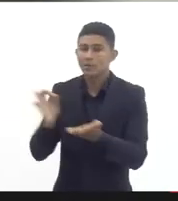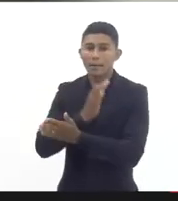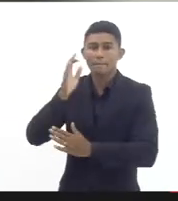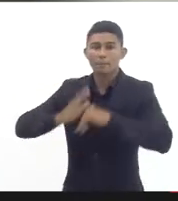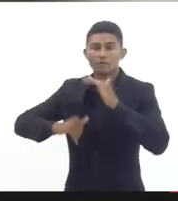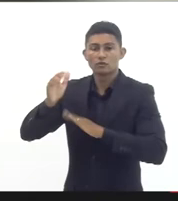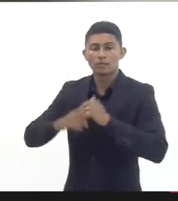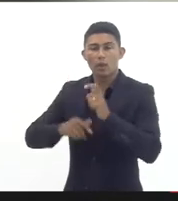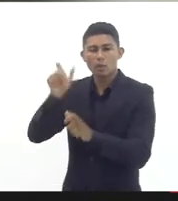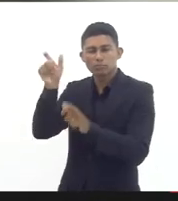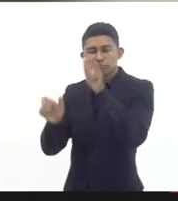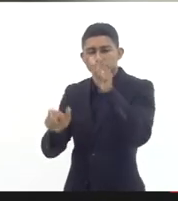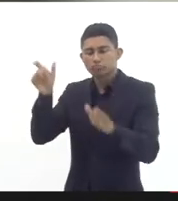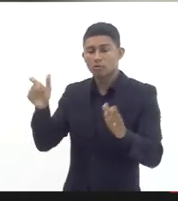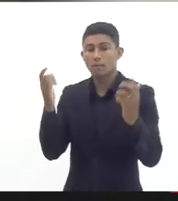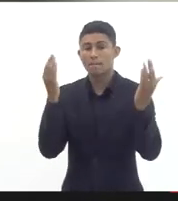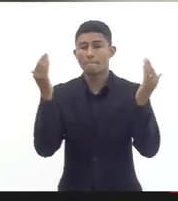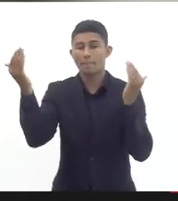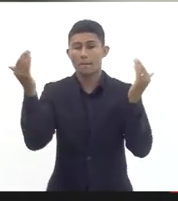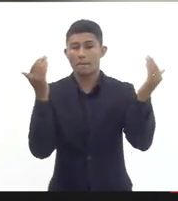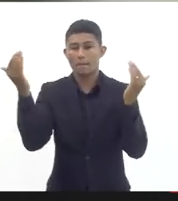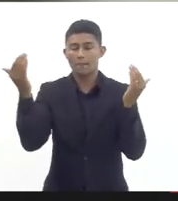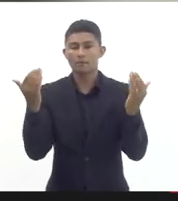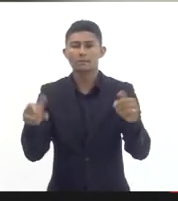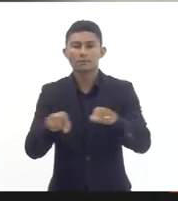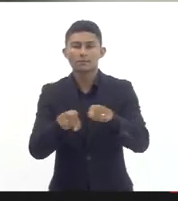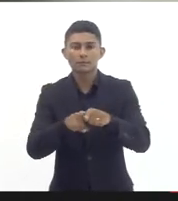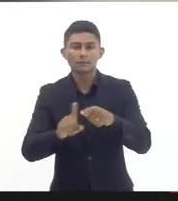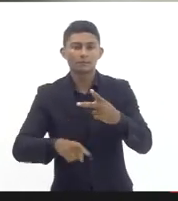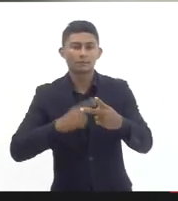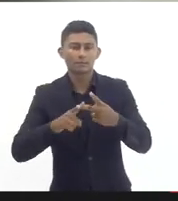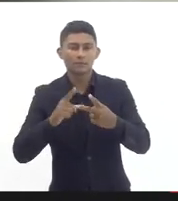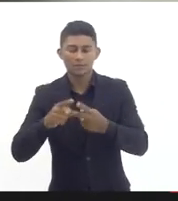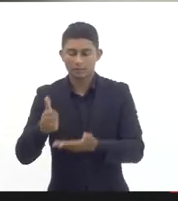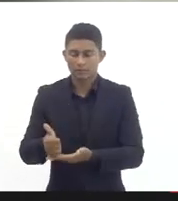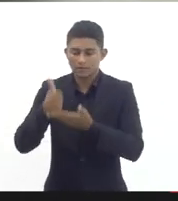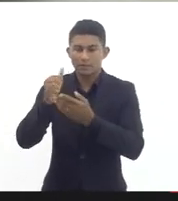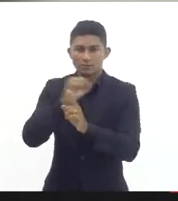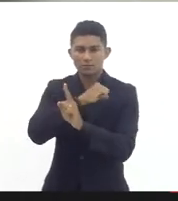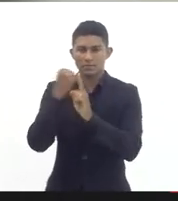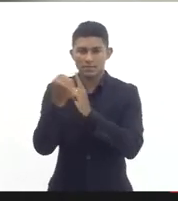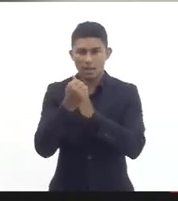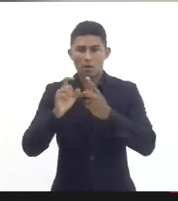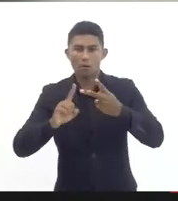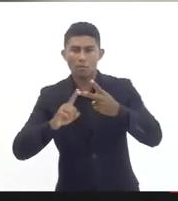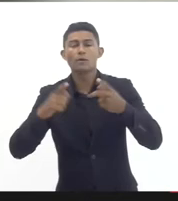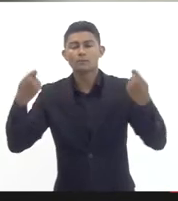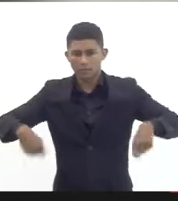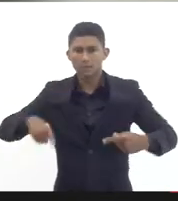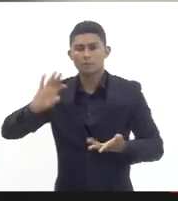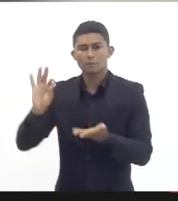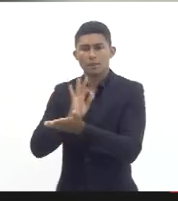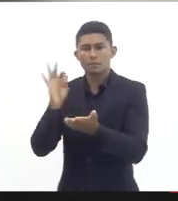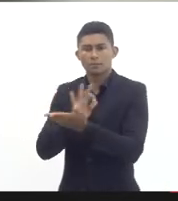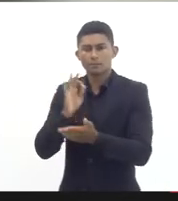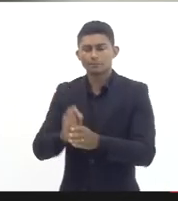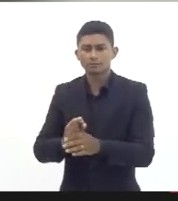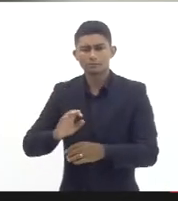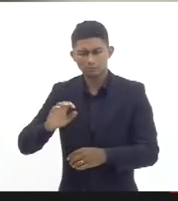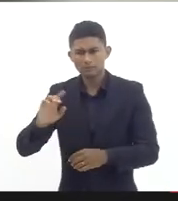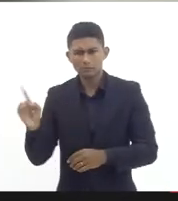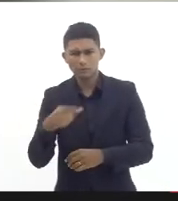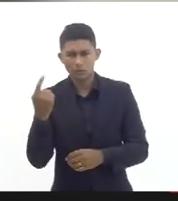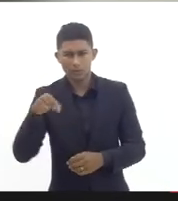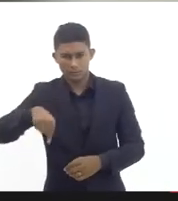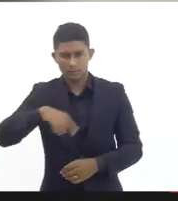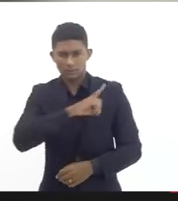para atender as necessidades e prioridades definidas pelas políticas públicas de educação isso tem nos chamado bastante atenção também não